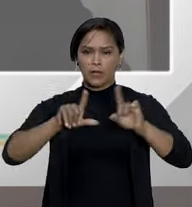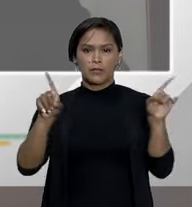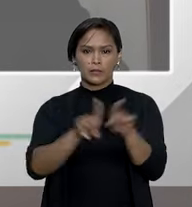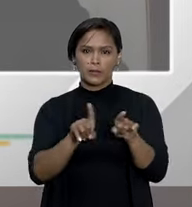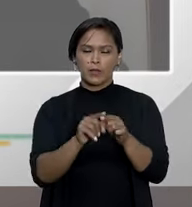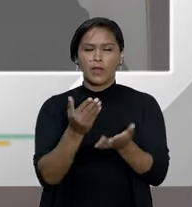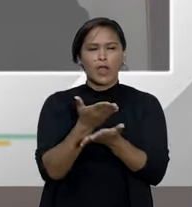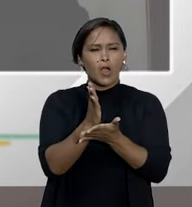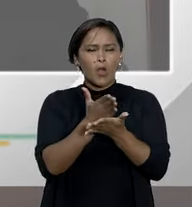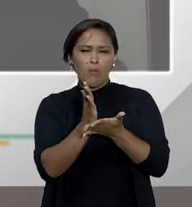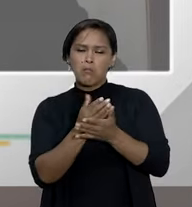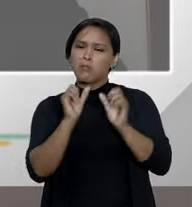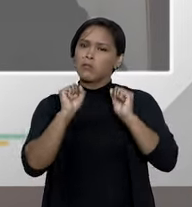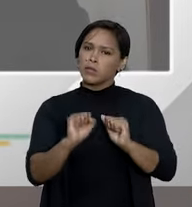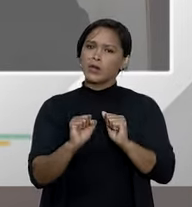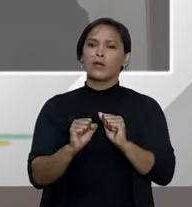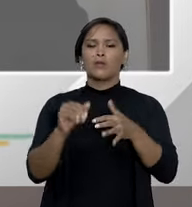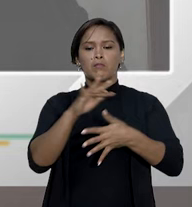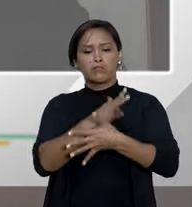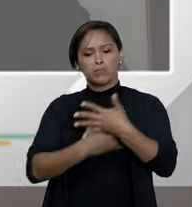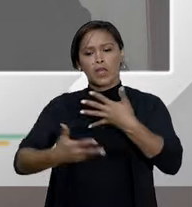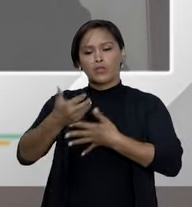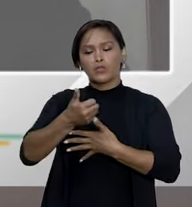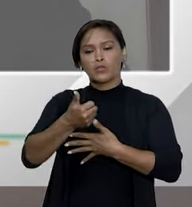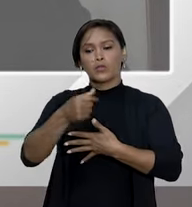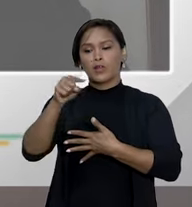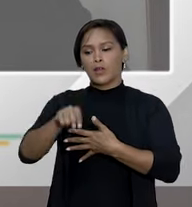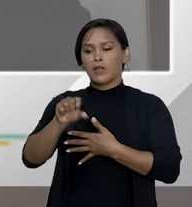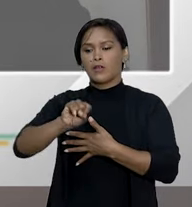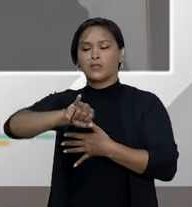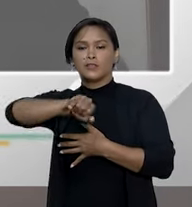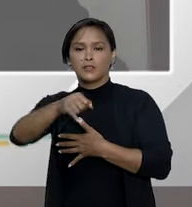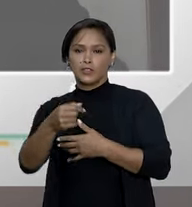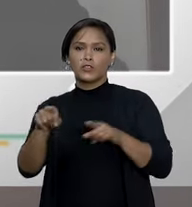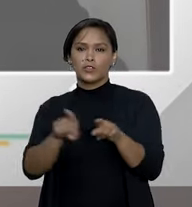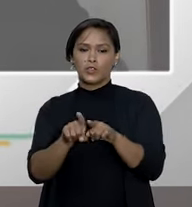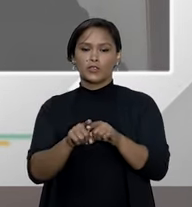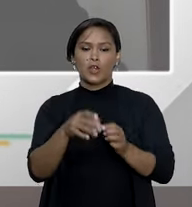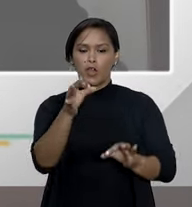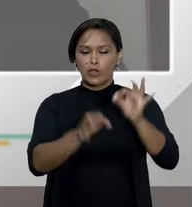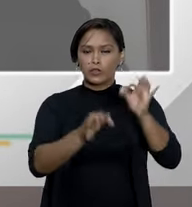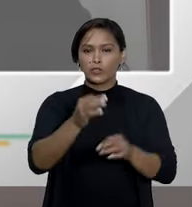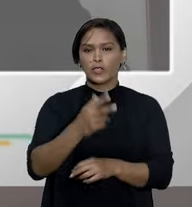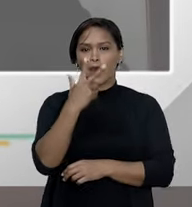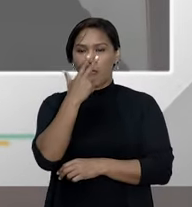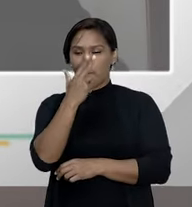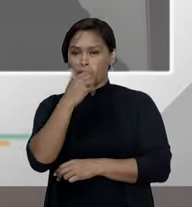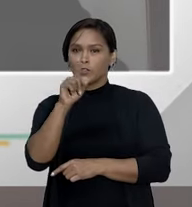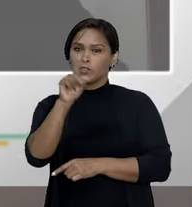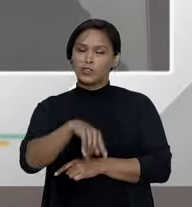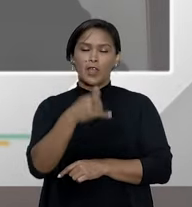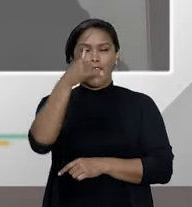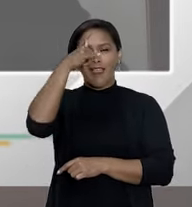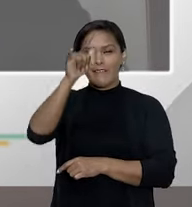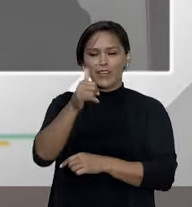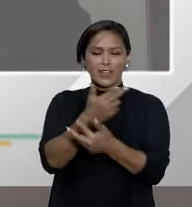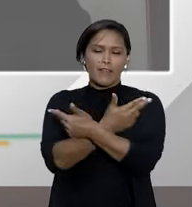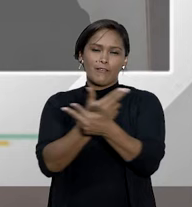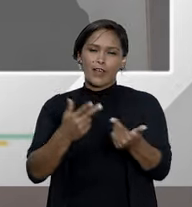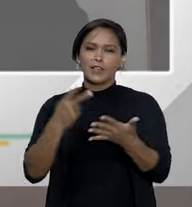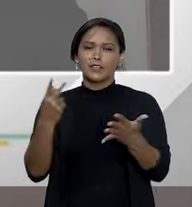às vezes o STJ ao simular determinada matéria ou ao julgar o tema como repetitivo, evita que